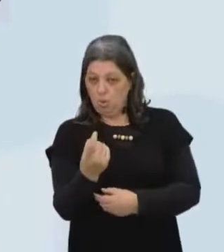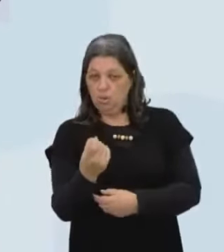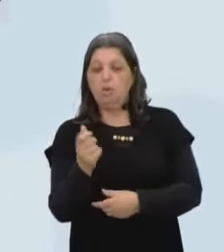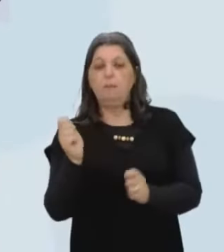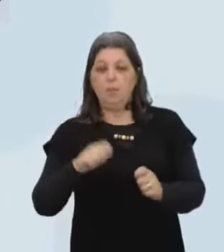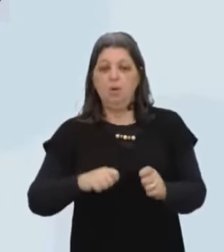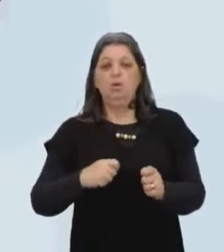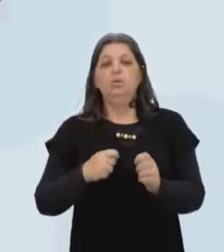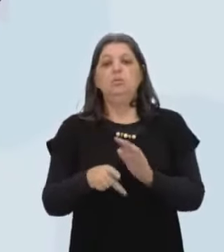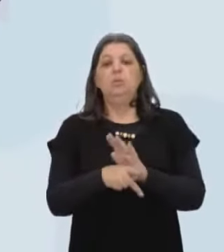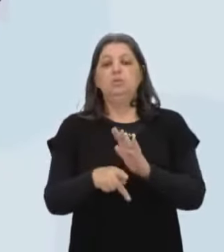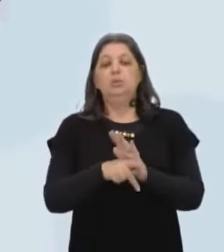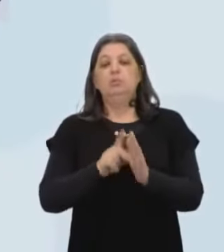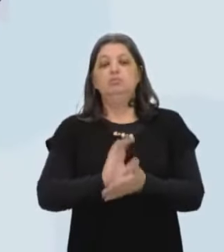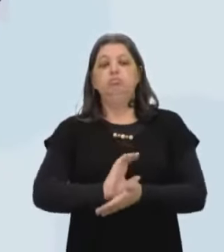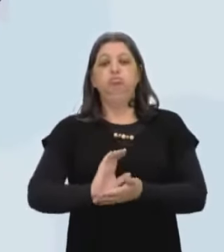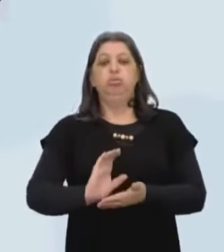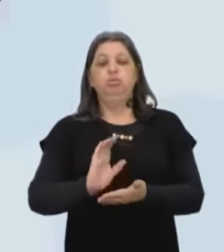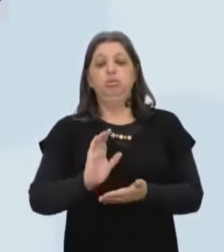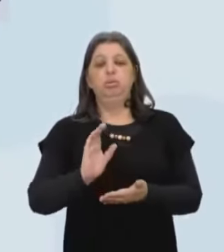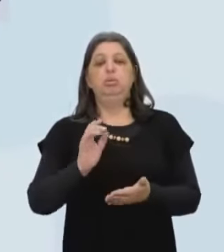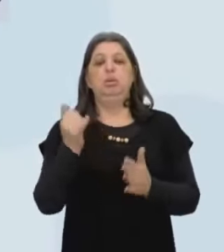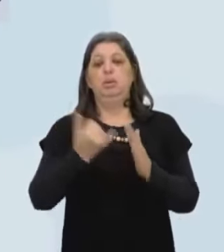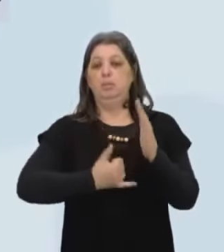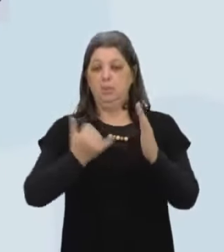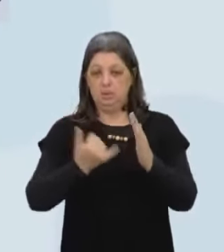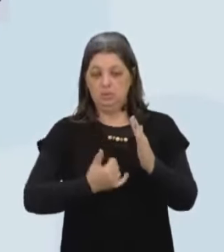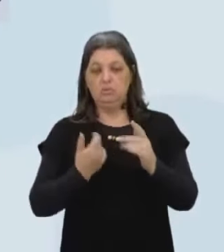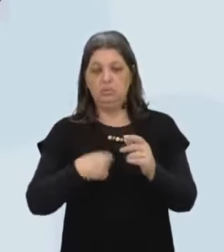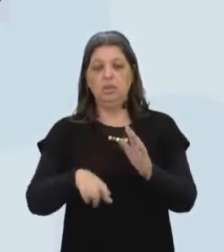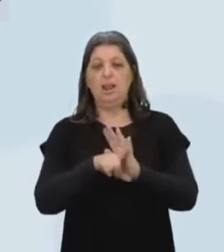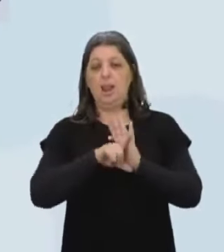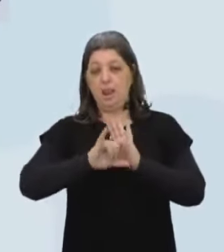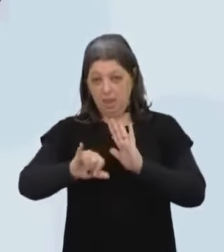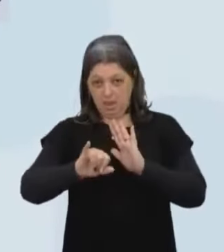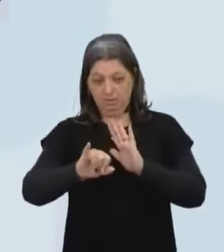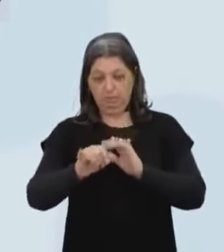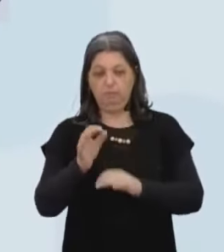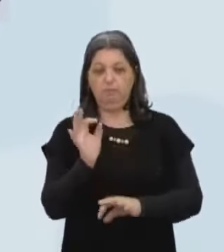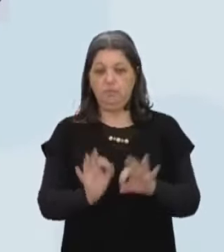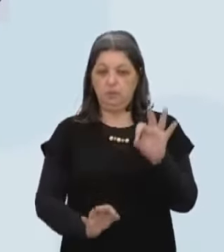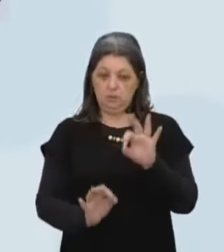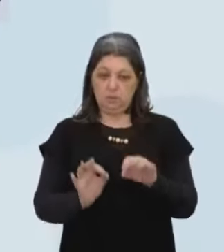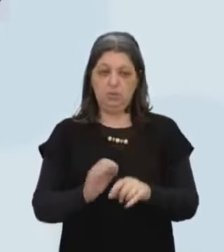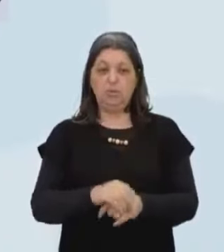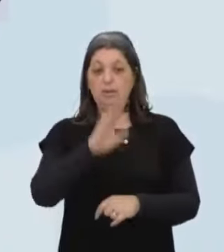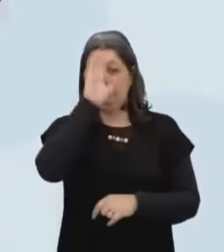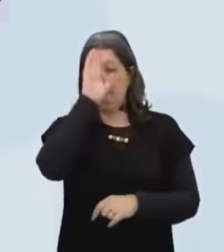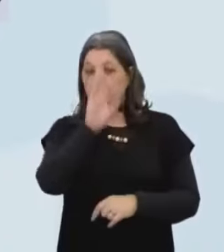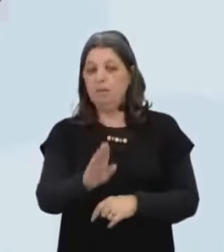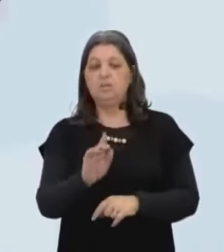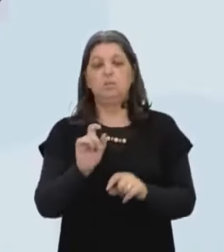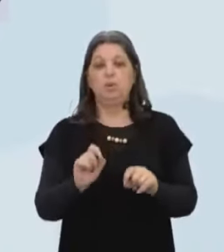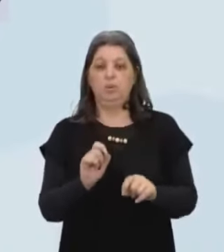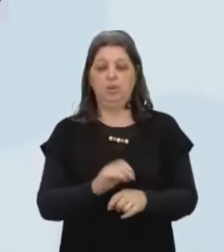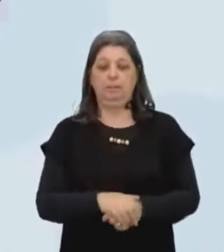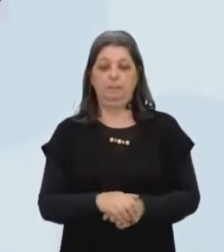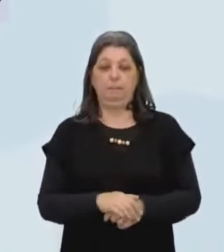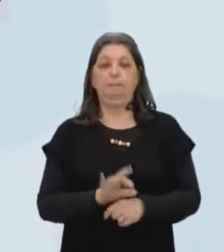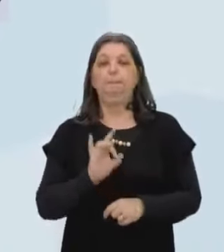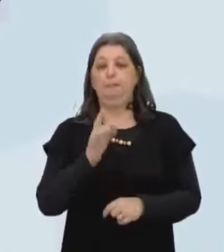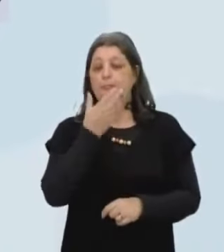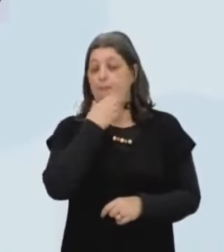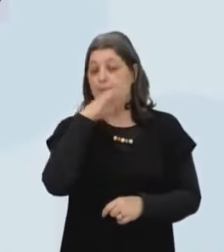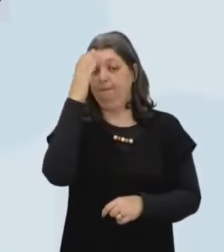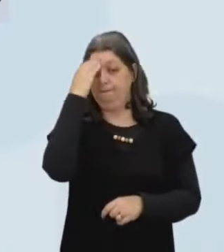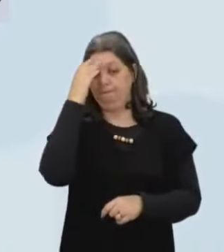monopólio do tributo Só ele pode fazer as leis É o monopólio da justiça E principalmente Só o rei Pode